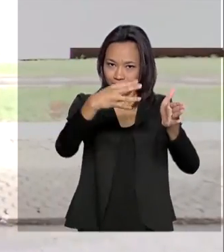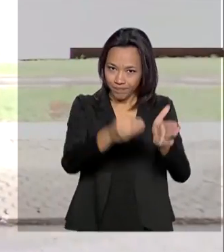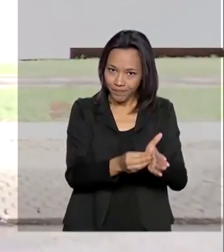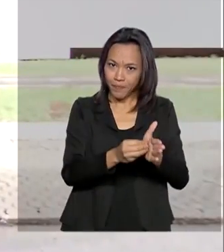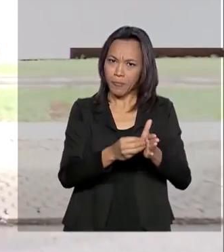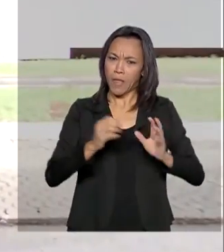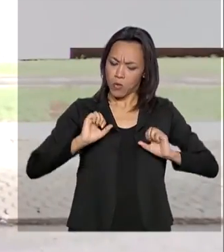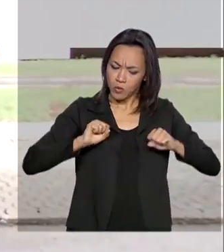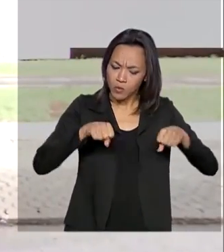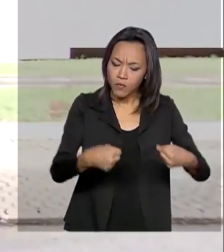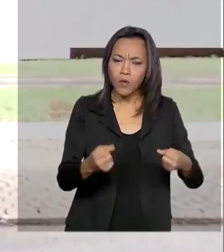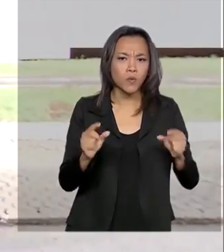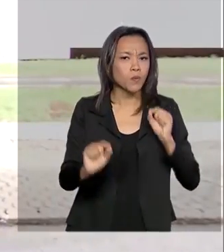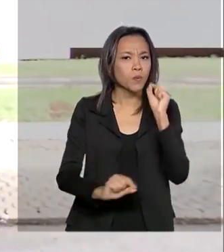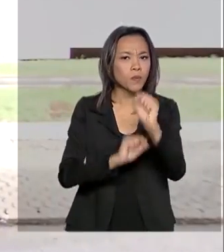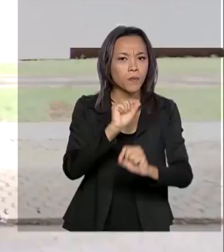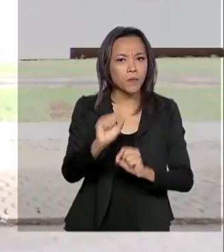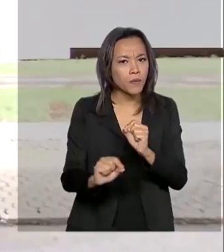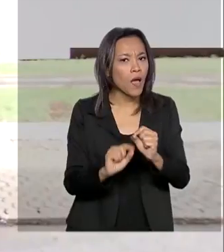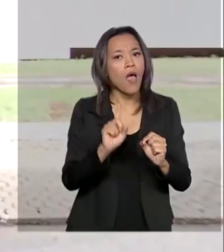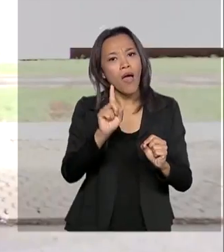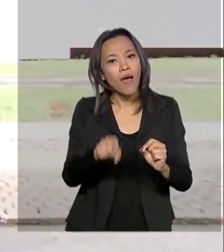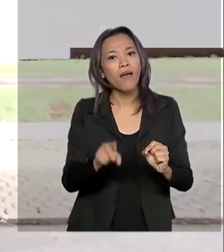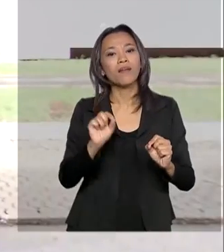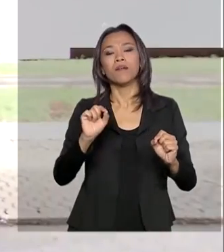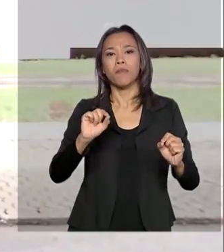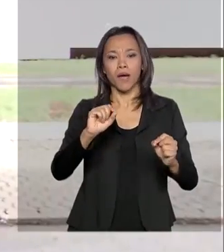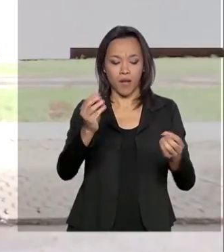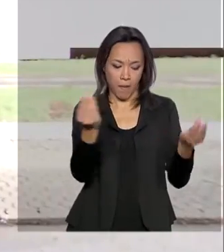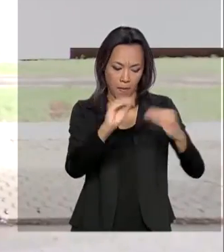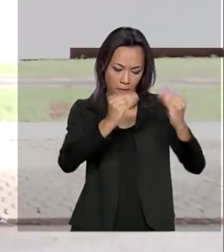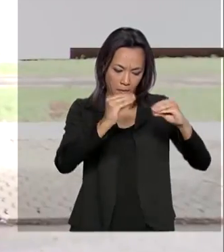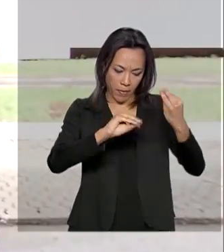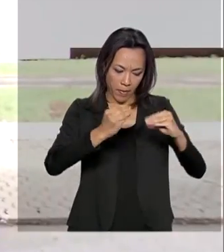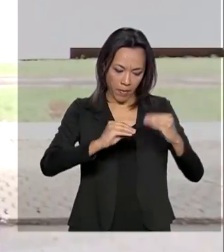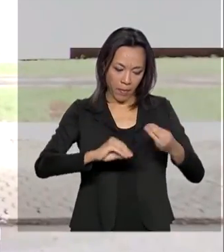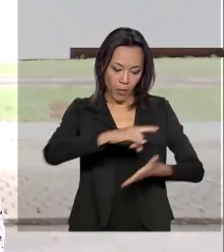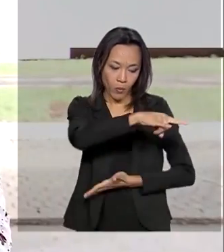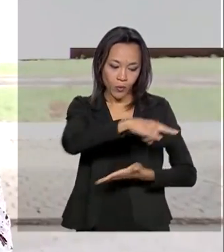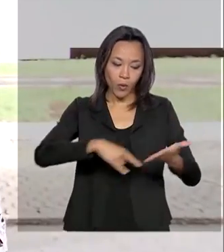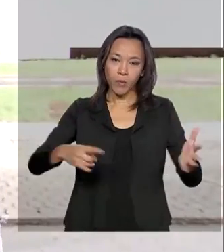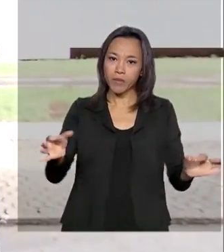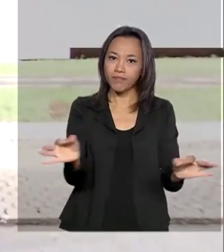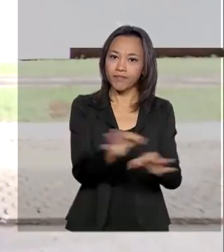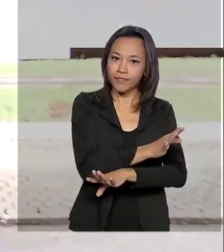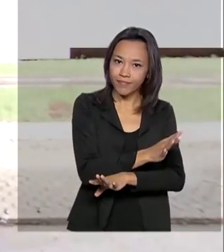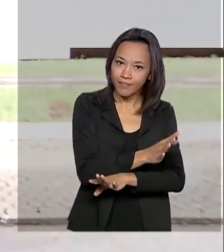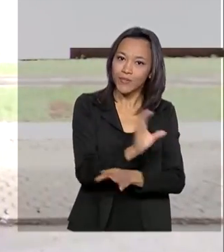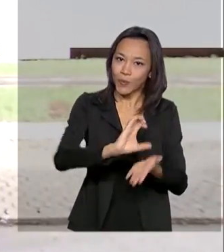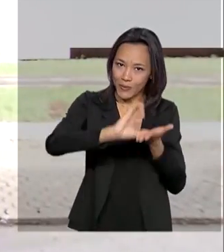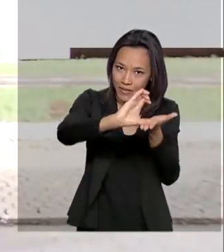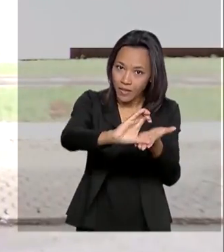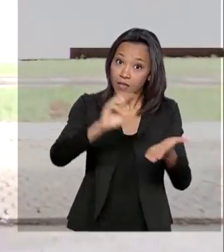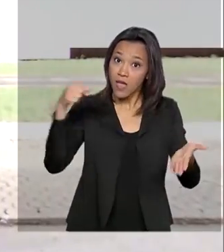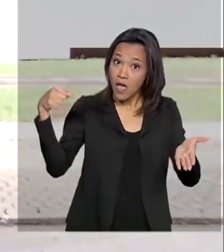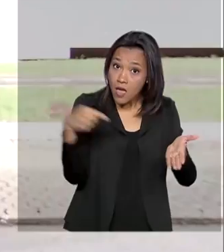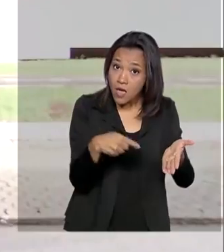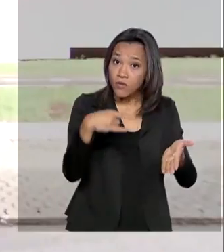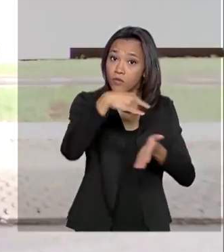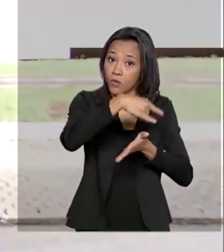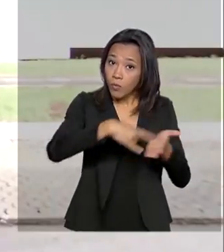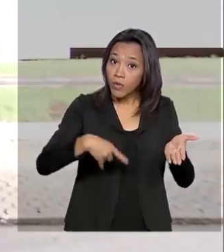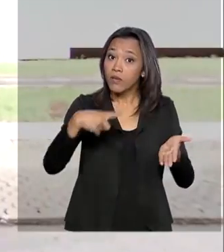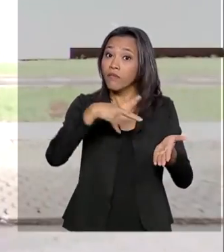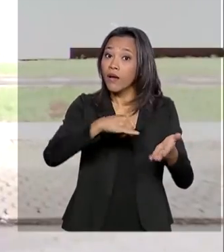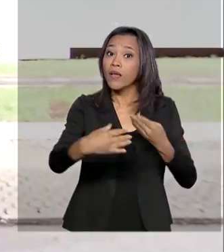esforços agora são para consolidar o documento final do Conselho. E é este documento que vai definir o